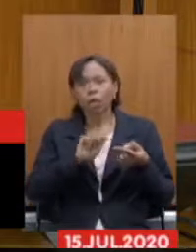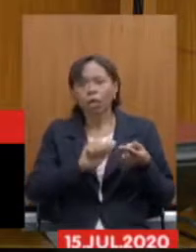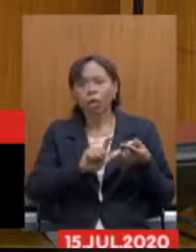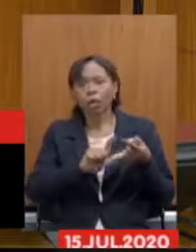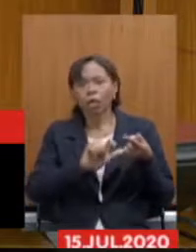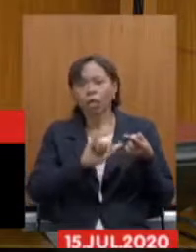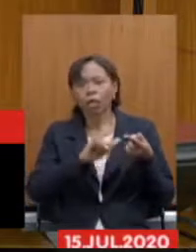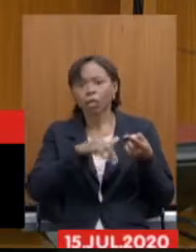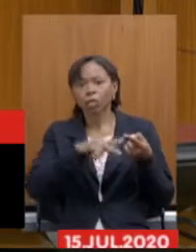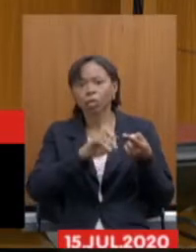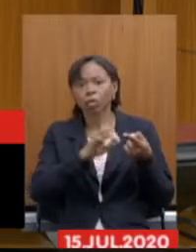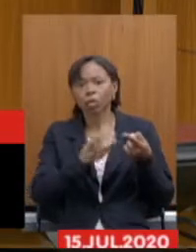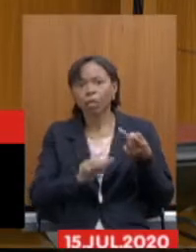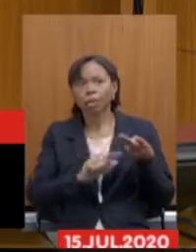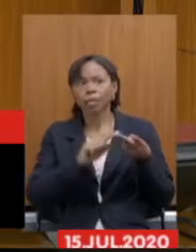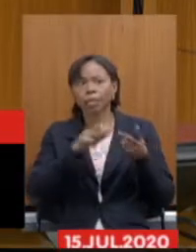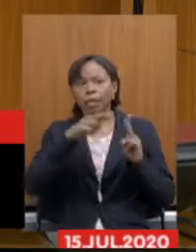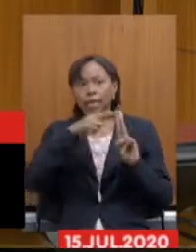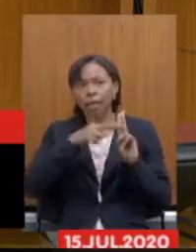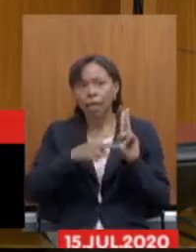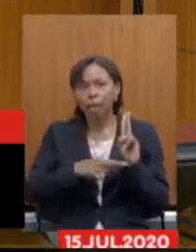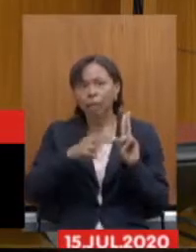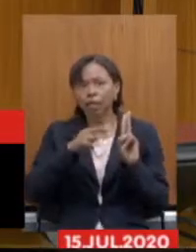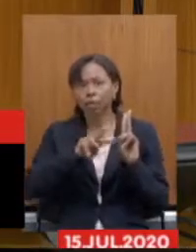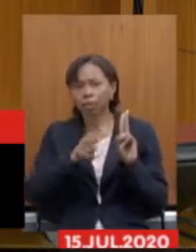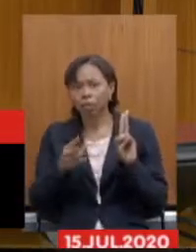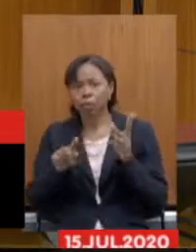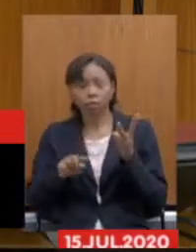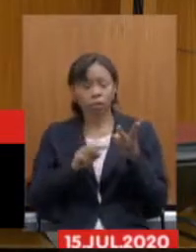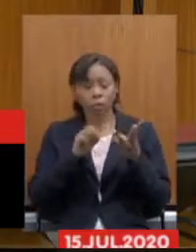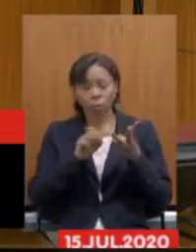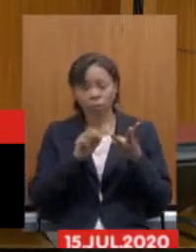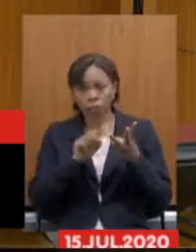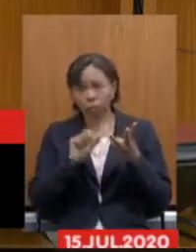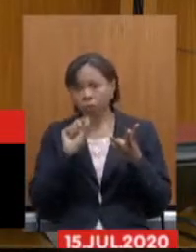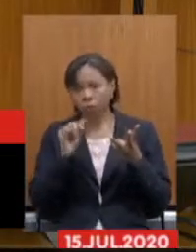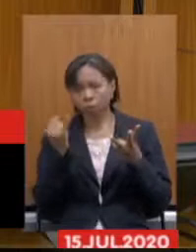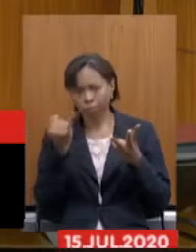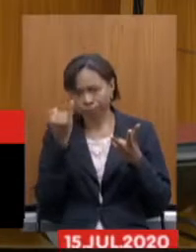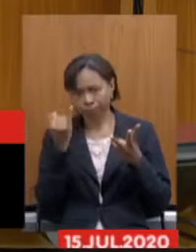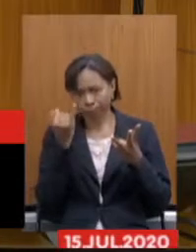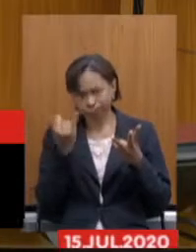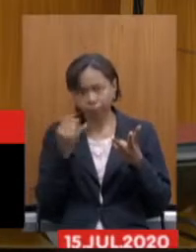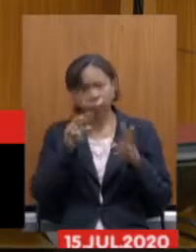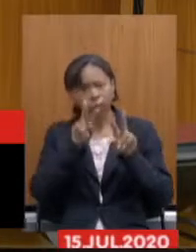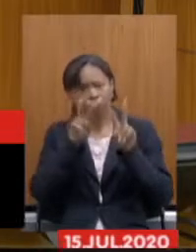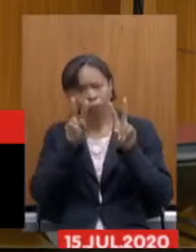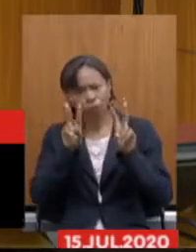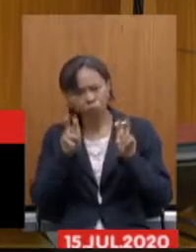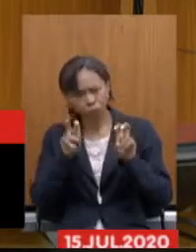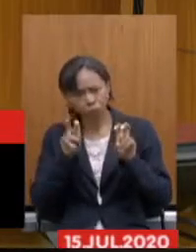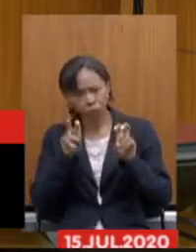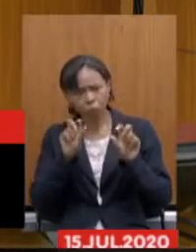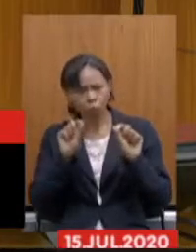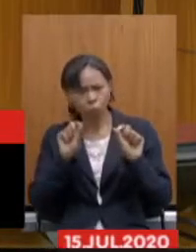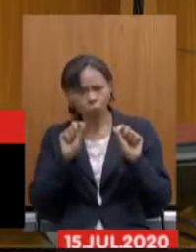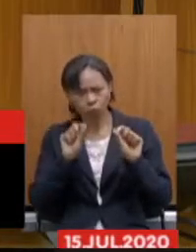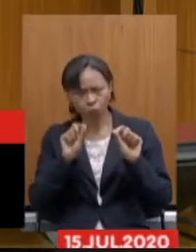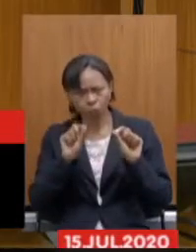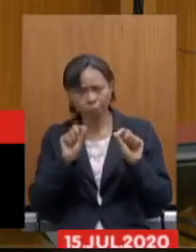transição, passo a tratar do terceiro ponto, que é extremamente importante, que diz respeito à necessidade de